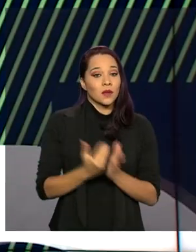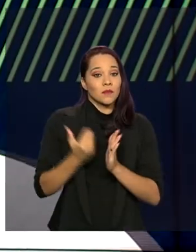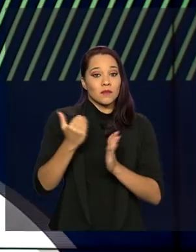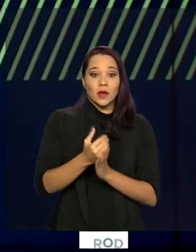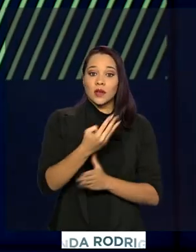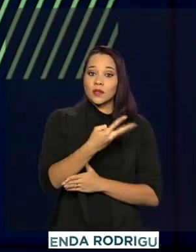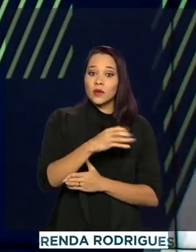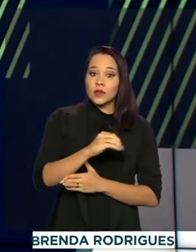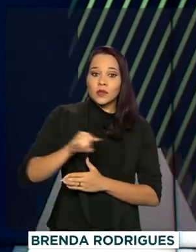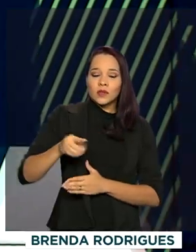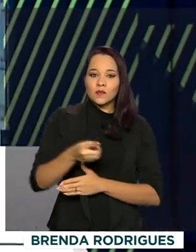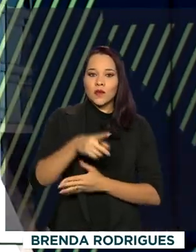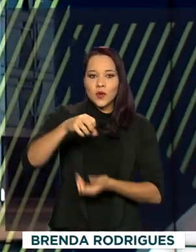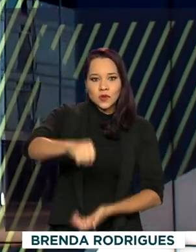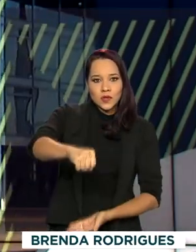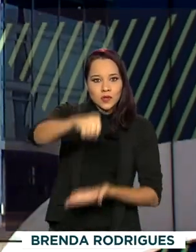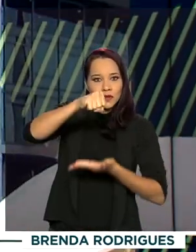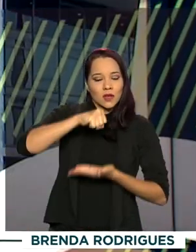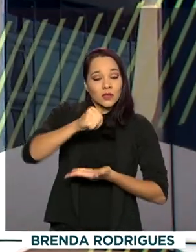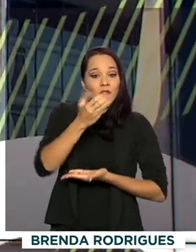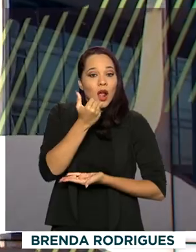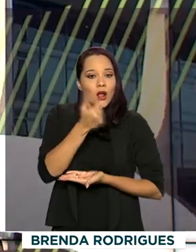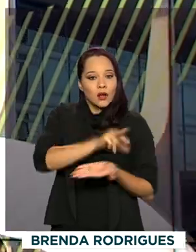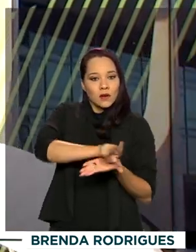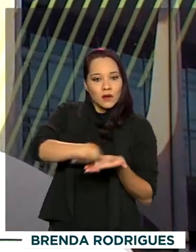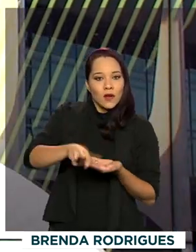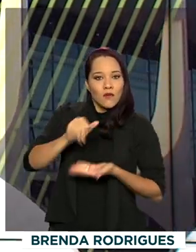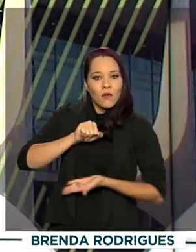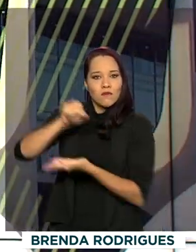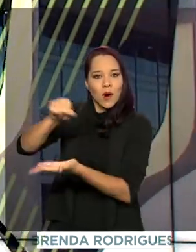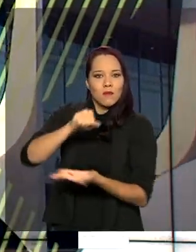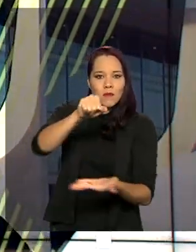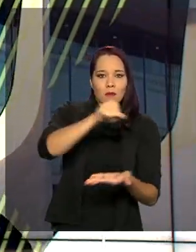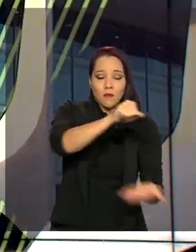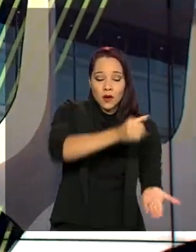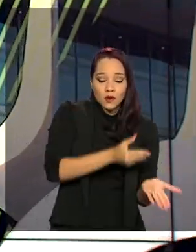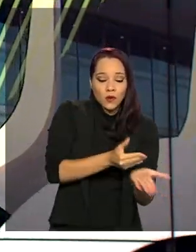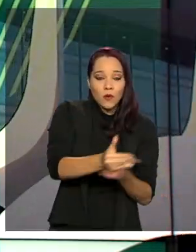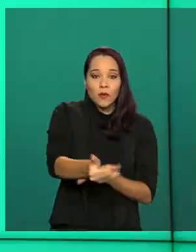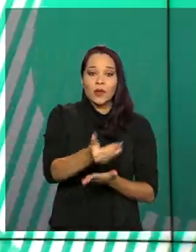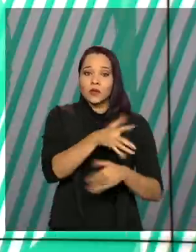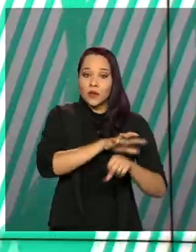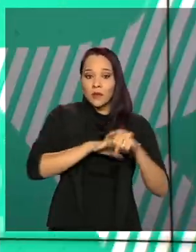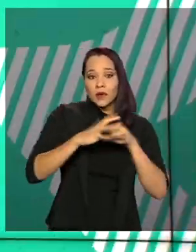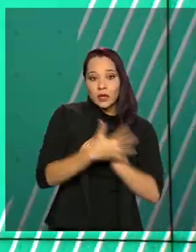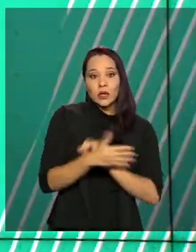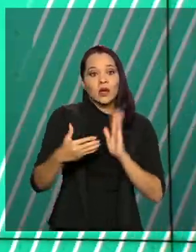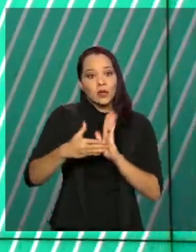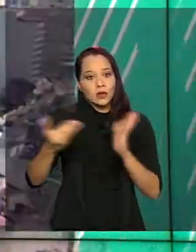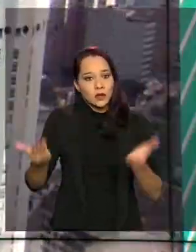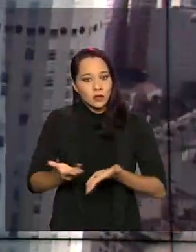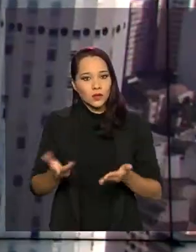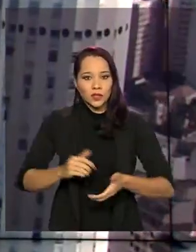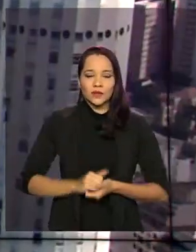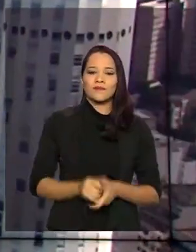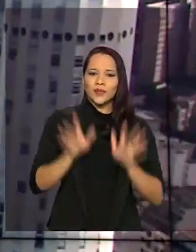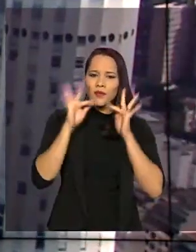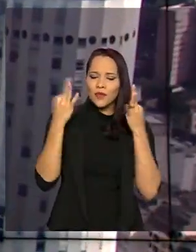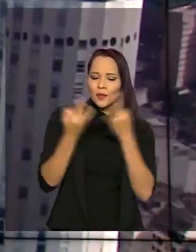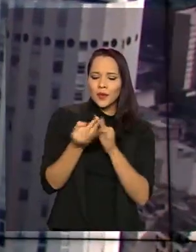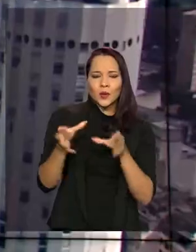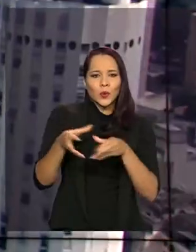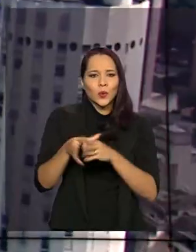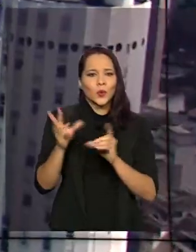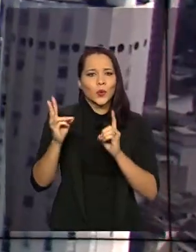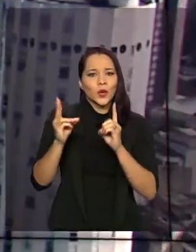400 mil cestas de alimentos foram entregues desde o início da pandemia do novo coronavírus até hoje a famílias indígenas